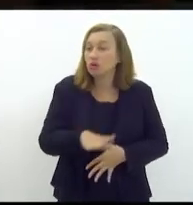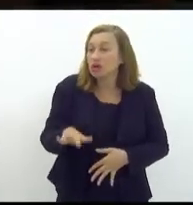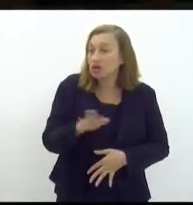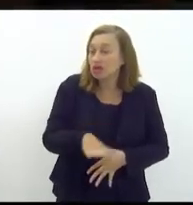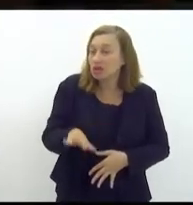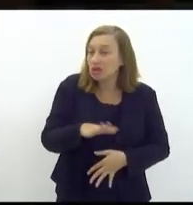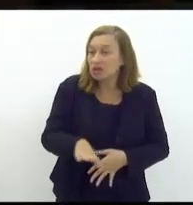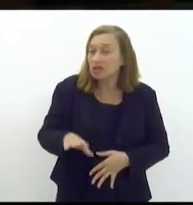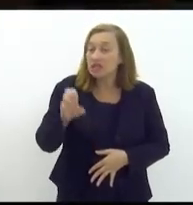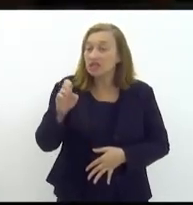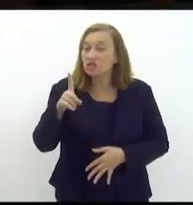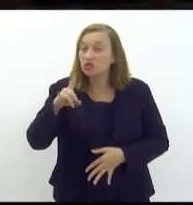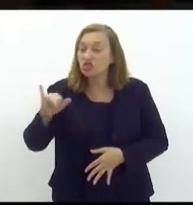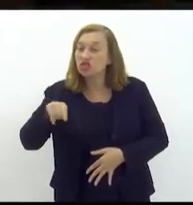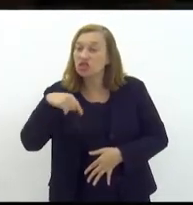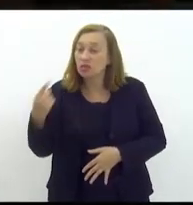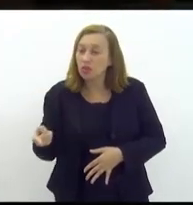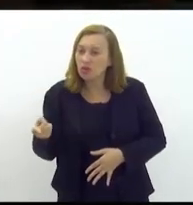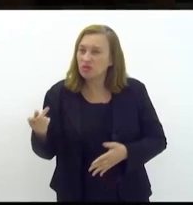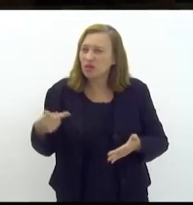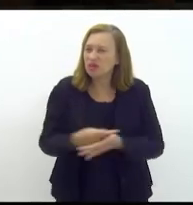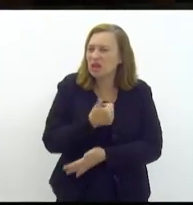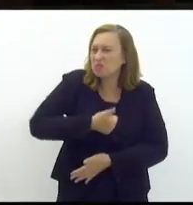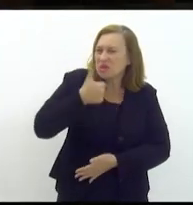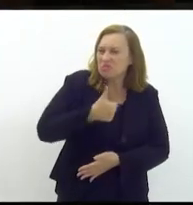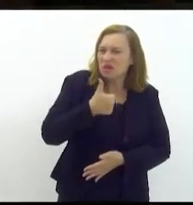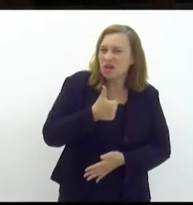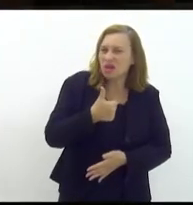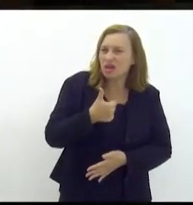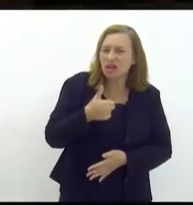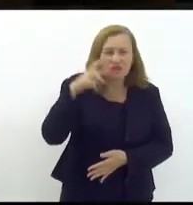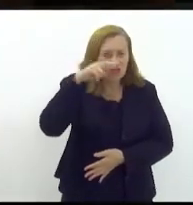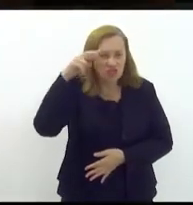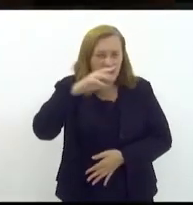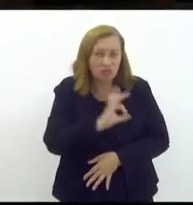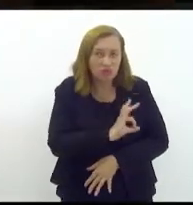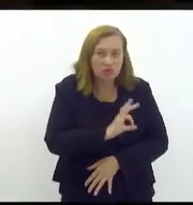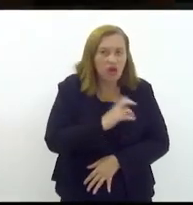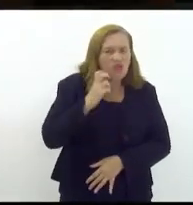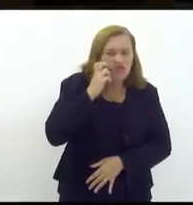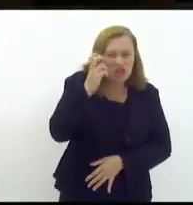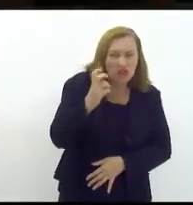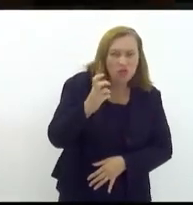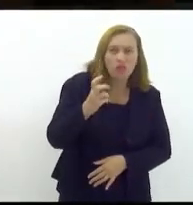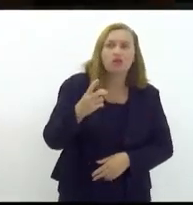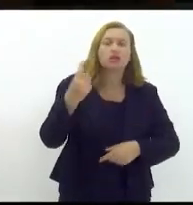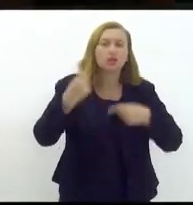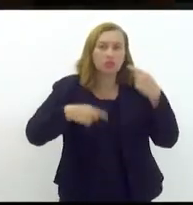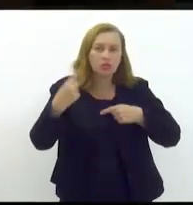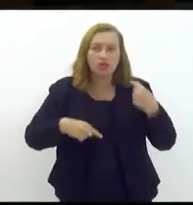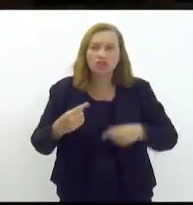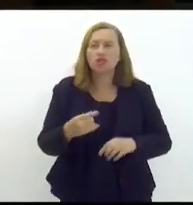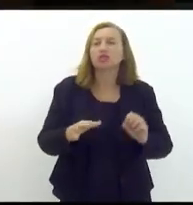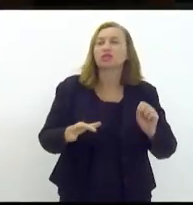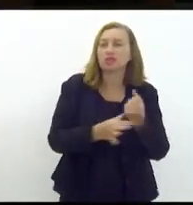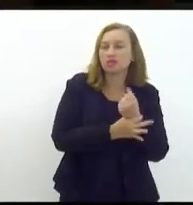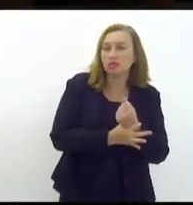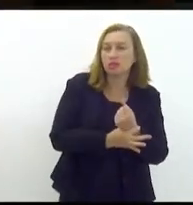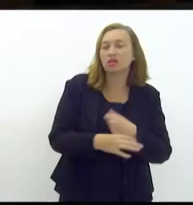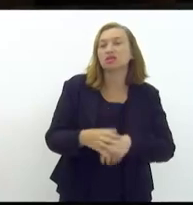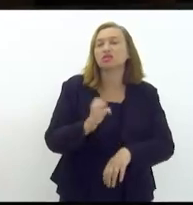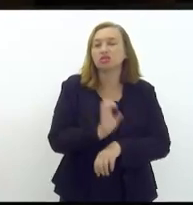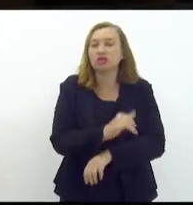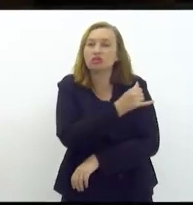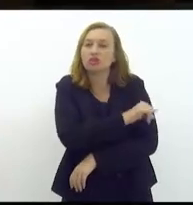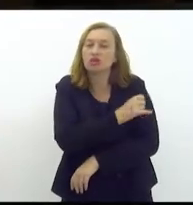dias depois vai acontecer a primeira perícia isso é a vergonha da política pública de segurança do Estado do Rio de Janeiro que